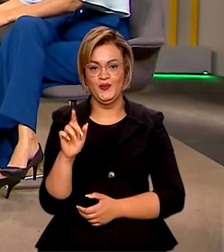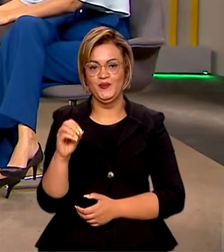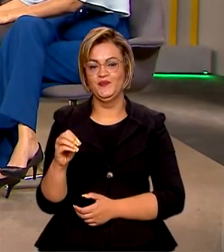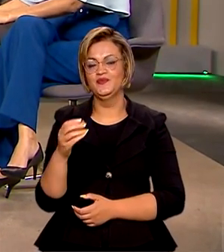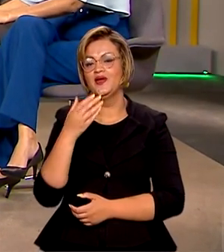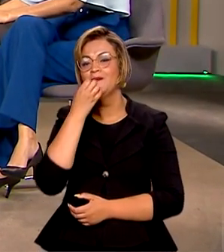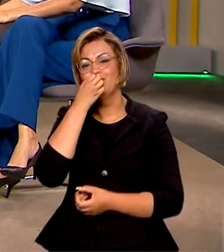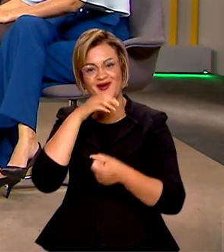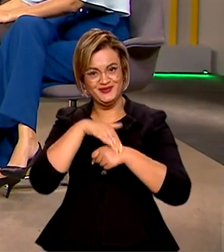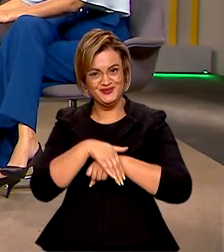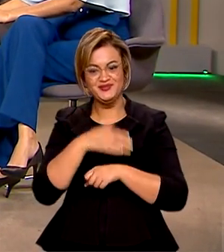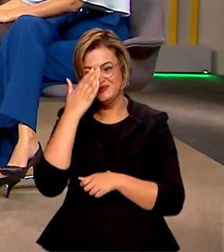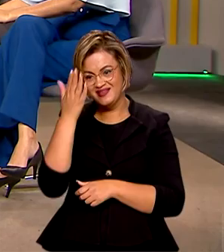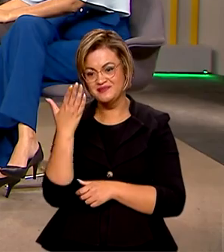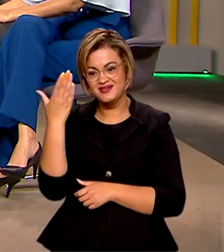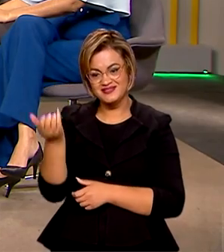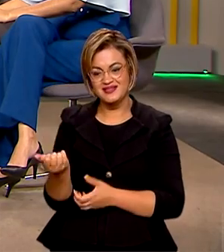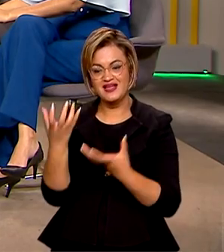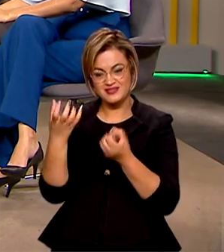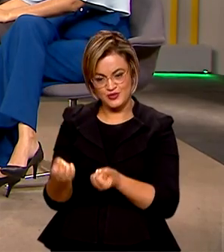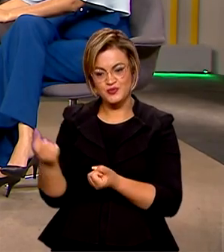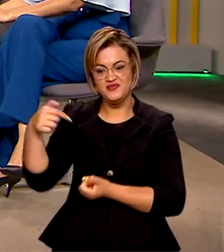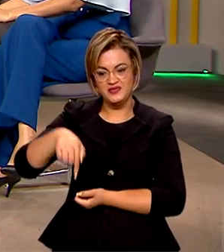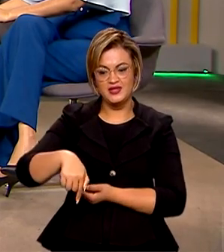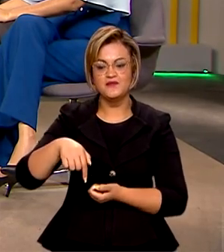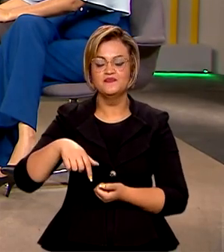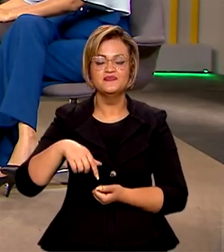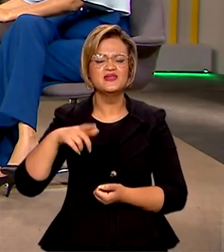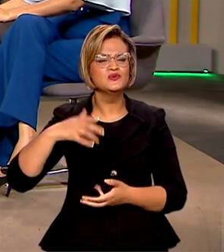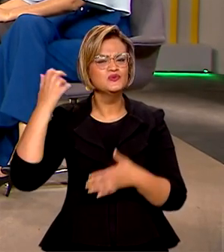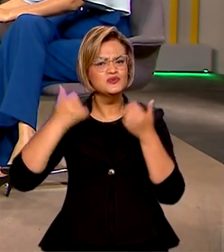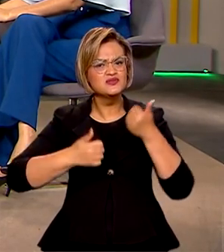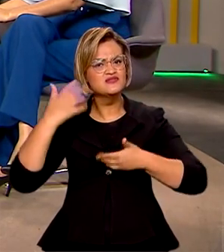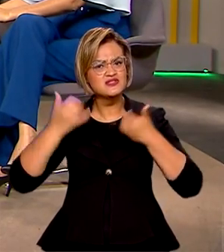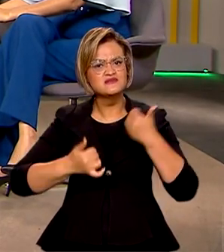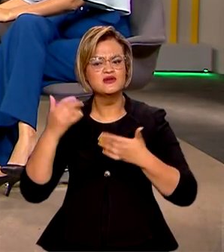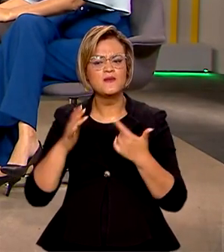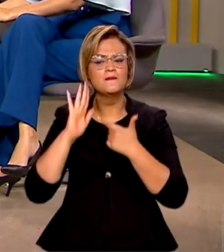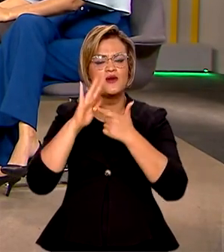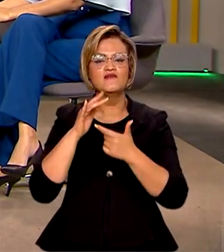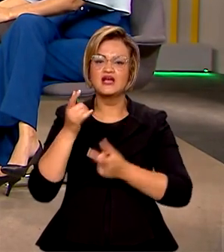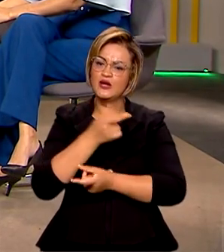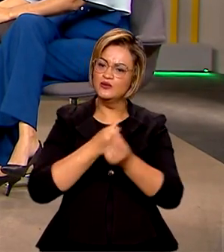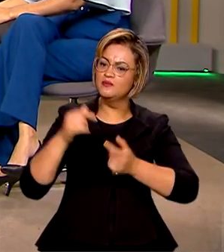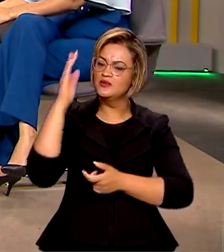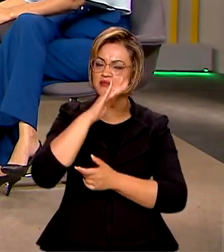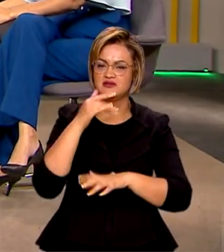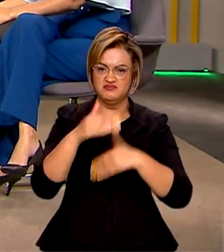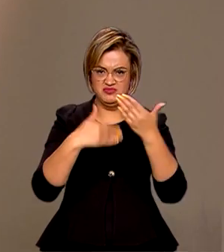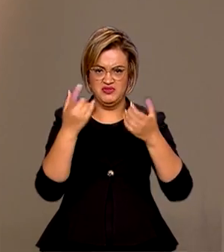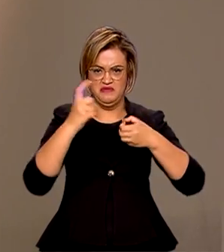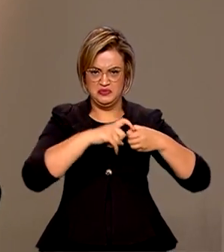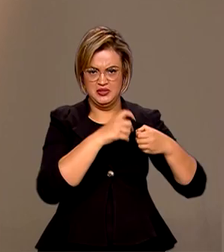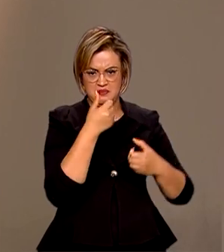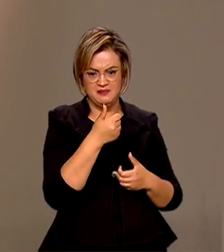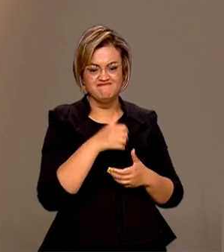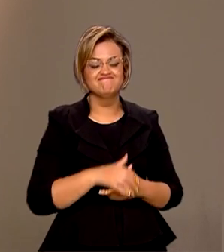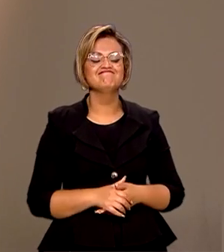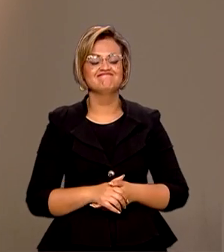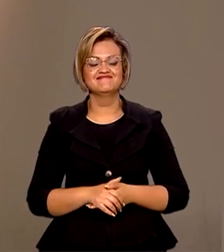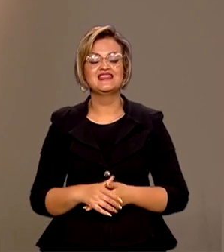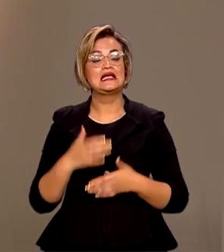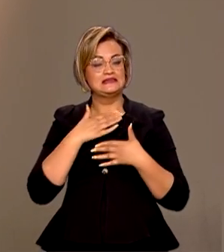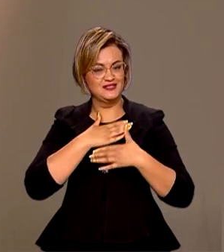atender aí o nosso convite. Tudo isso que a gente está vendo aí significa que a economia brasileira está em recuperação? É uma satisfação estar com